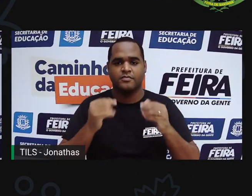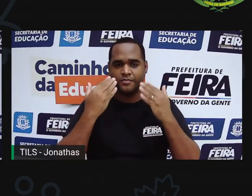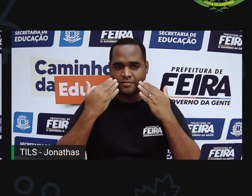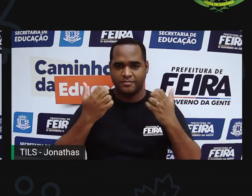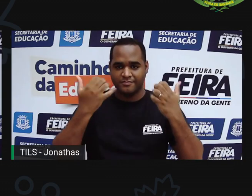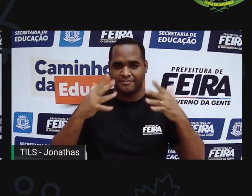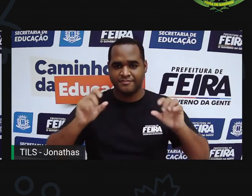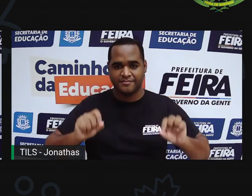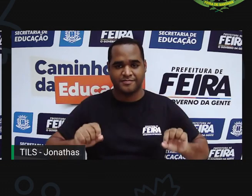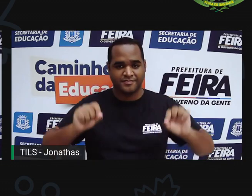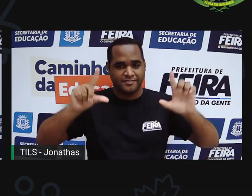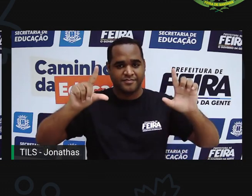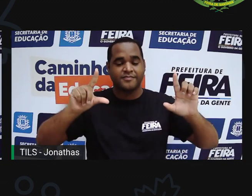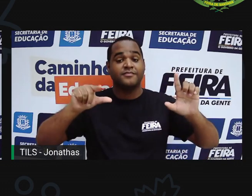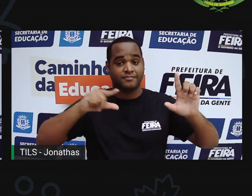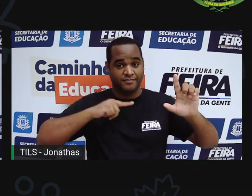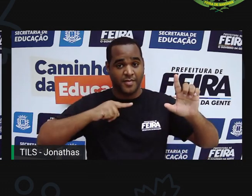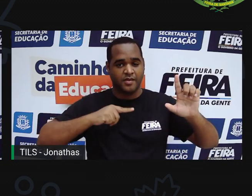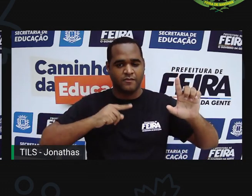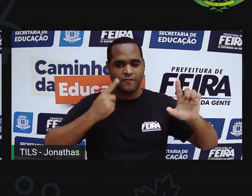projetar de novo a minha tela.